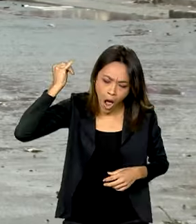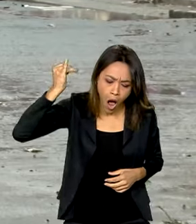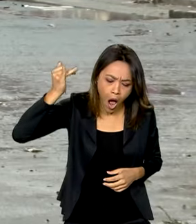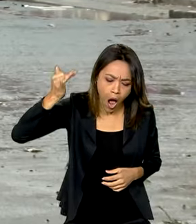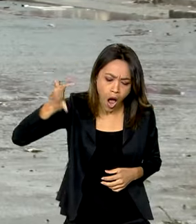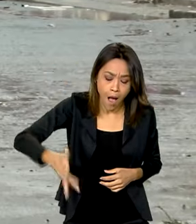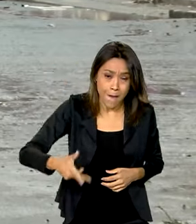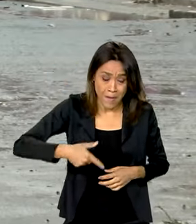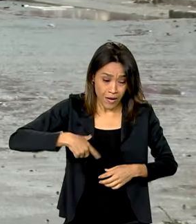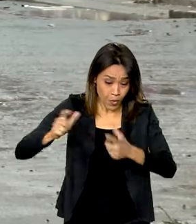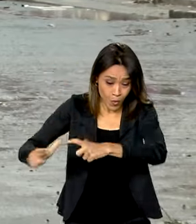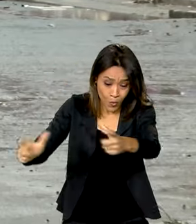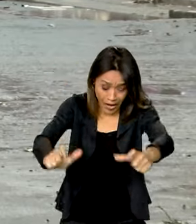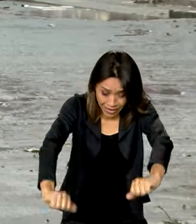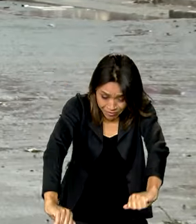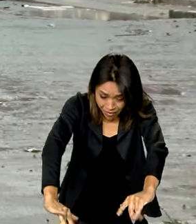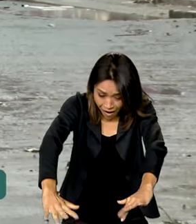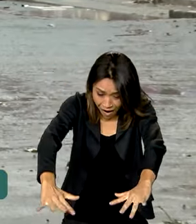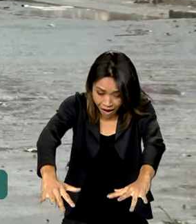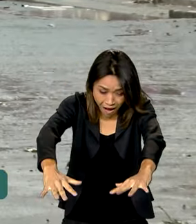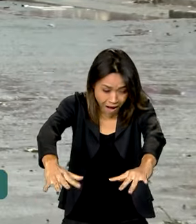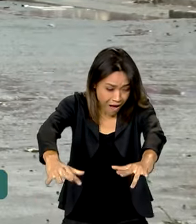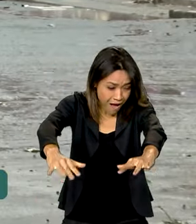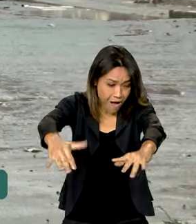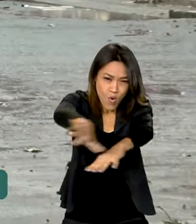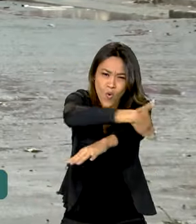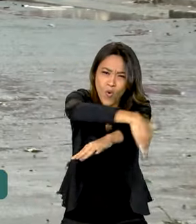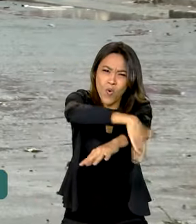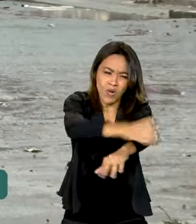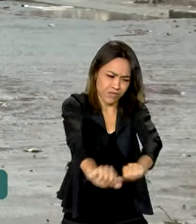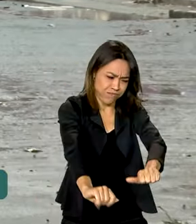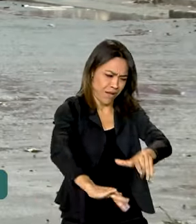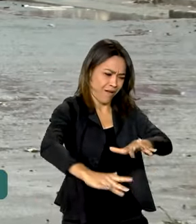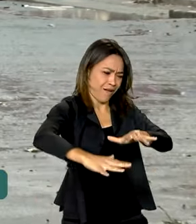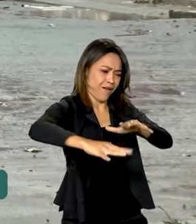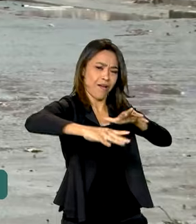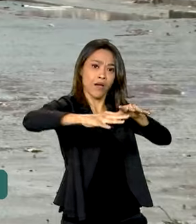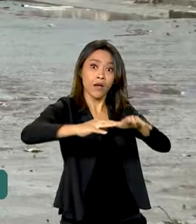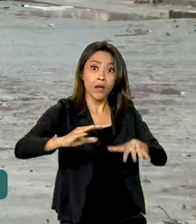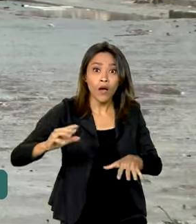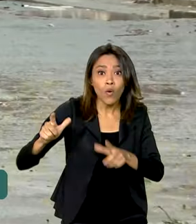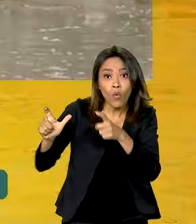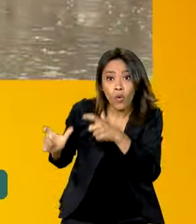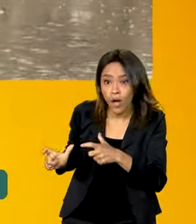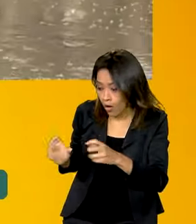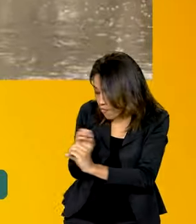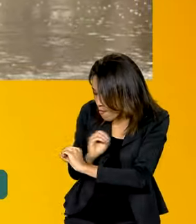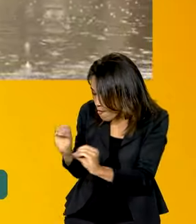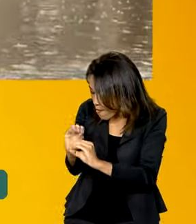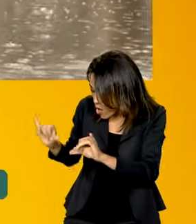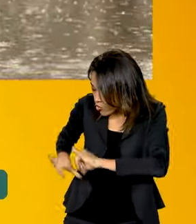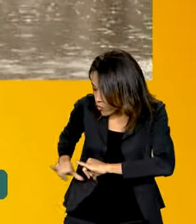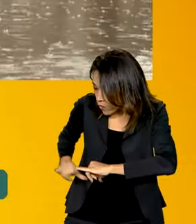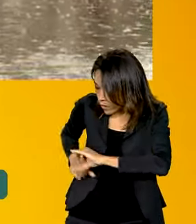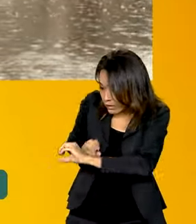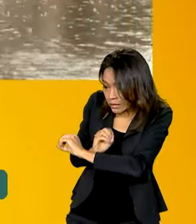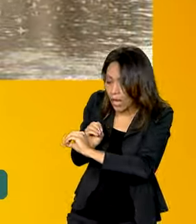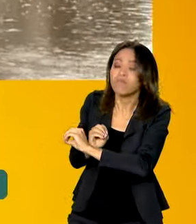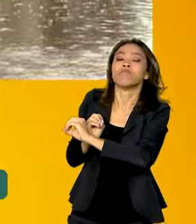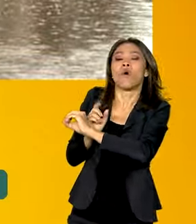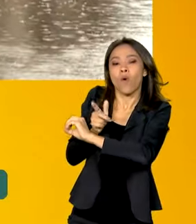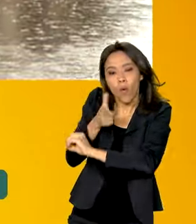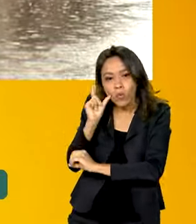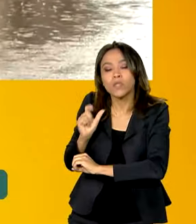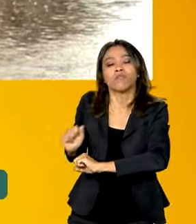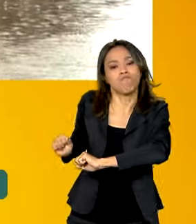Bairros inteiros foram alagados, ruas foram alagadas e locais que não haviam sofrido com as enchentes sofreram